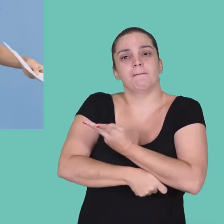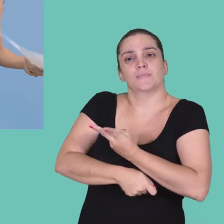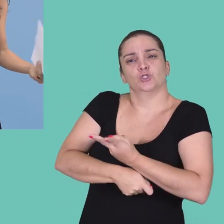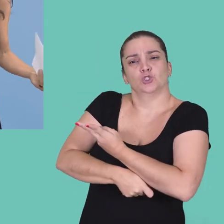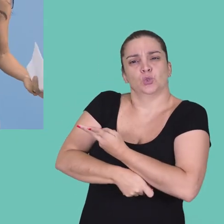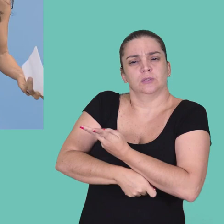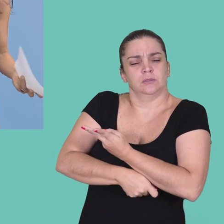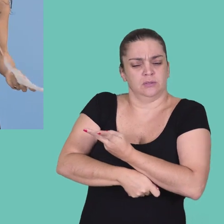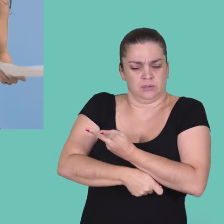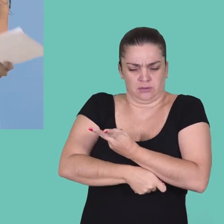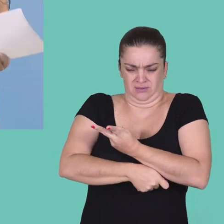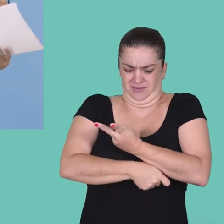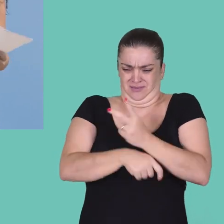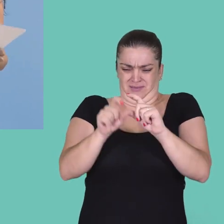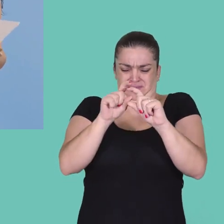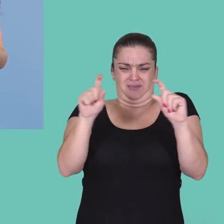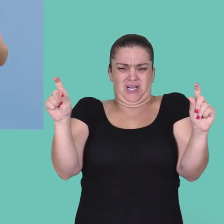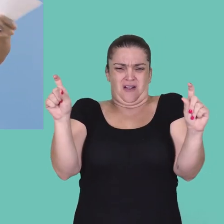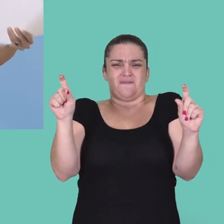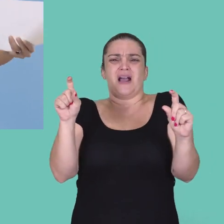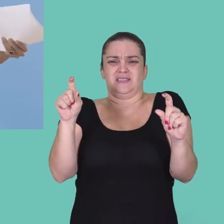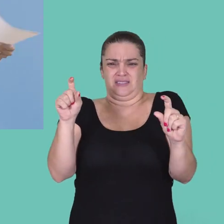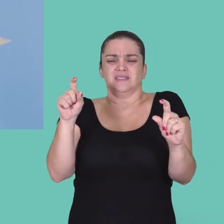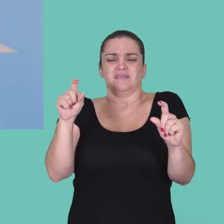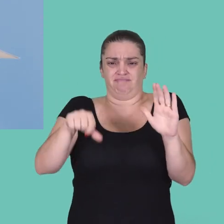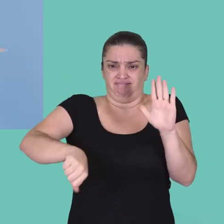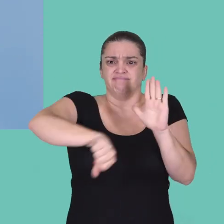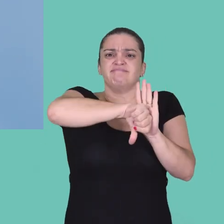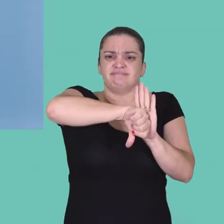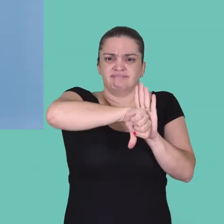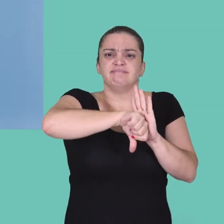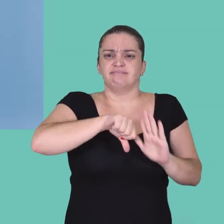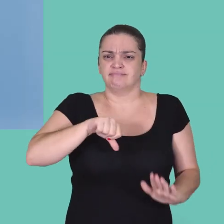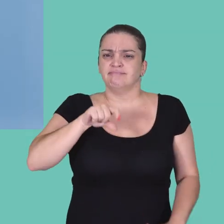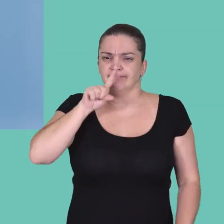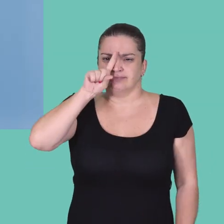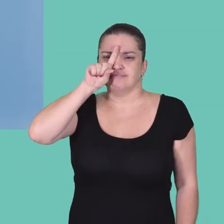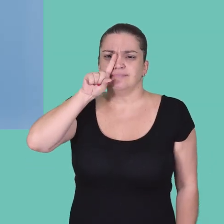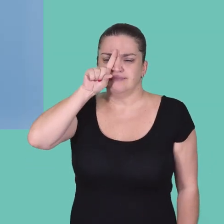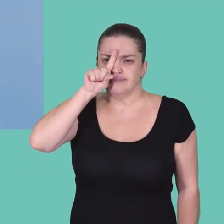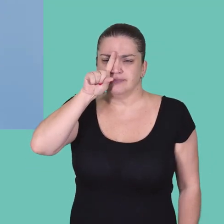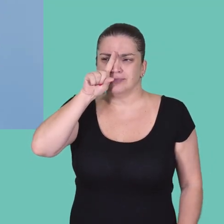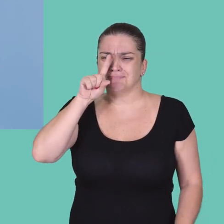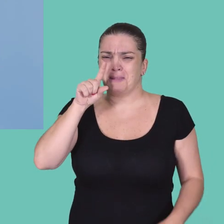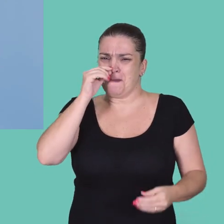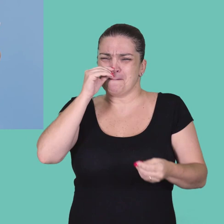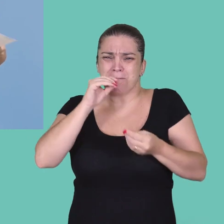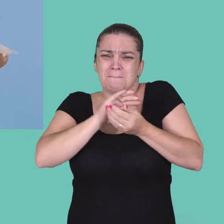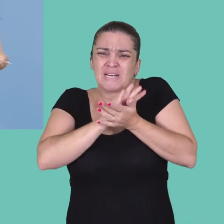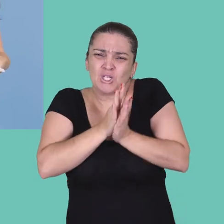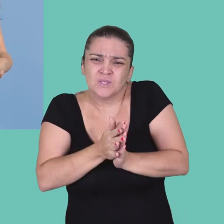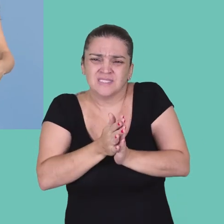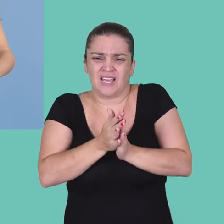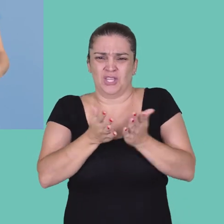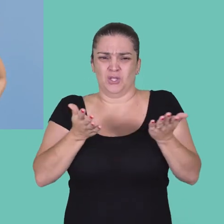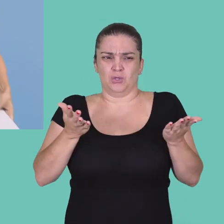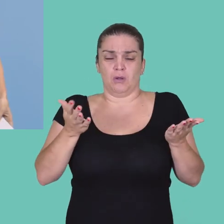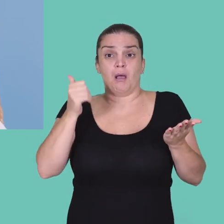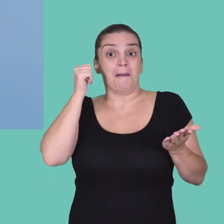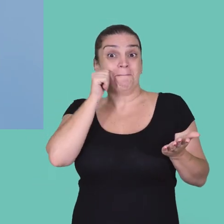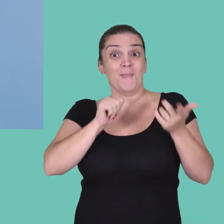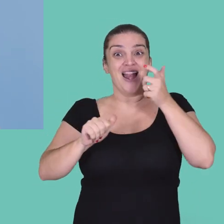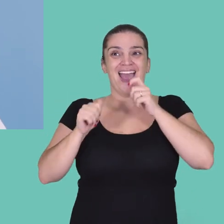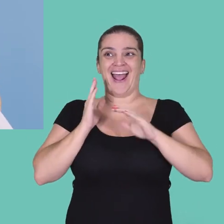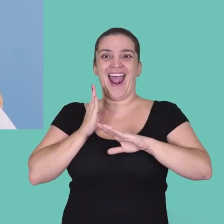Então, se isso aqui não é um beliscão, bom, além de ser um crime, é, eu não sei o que é. Porque, imaginem que as gurias